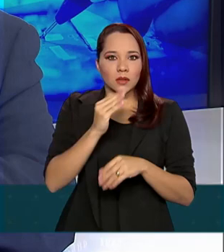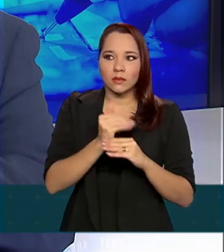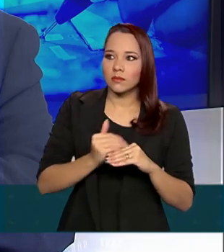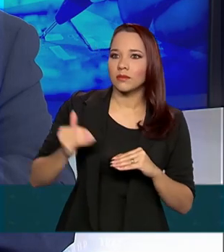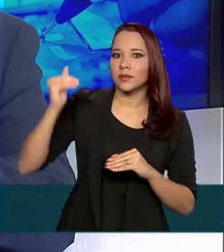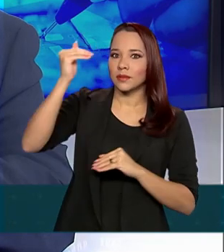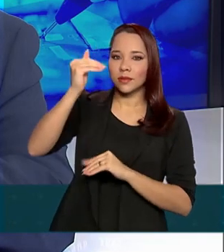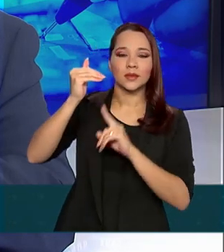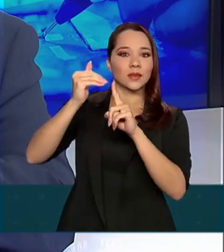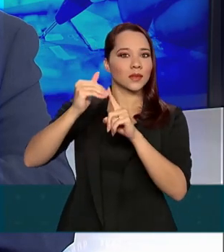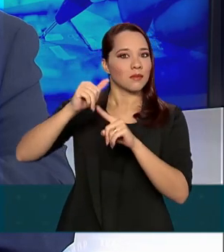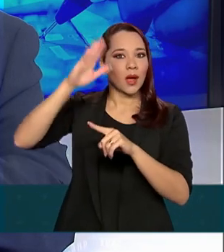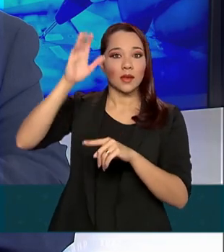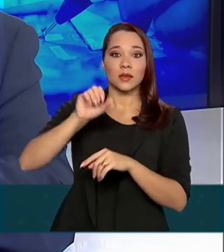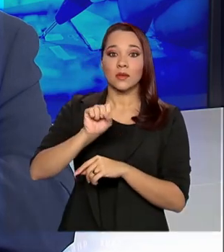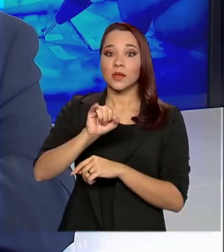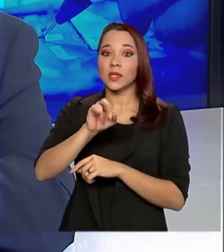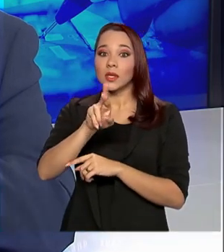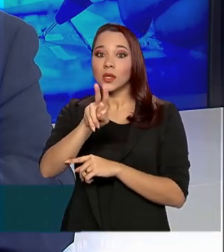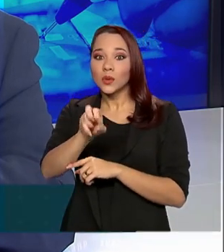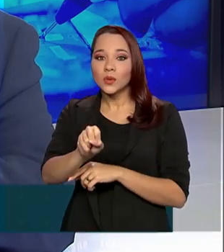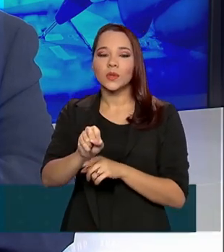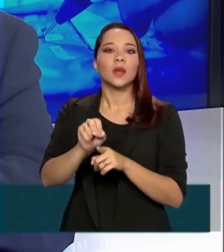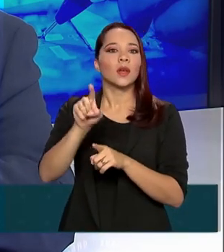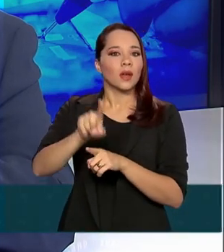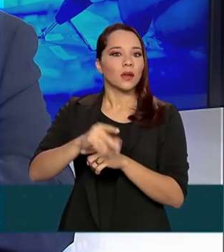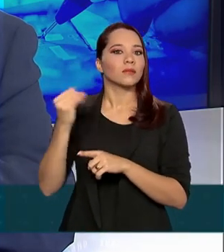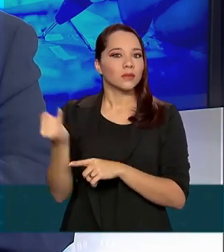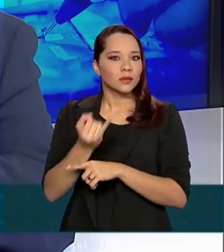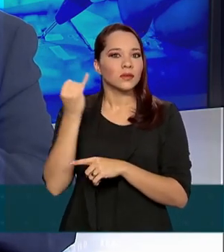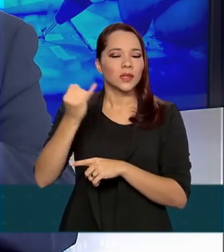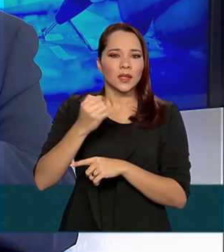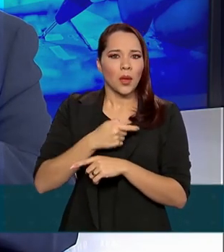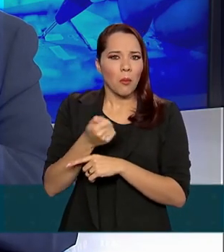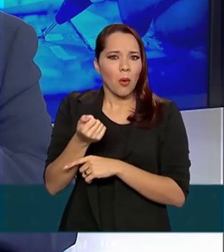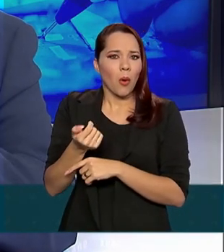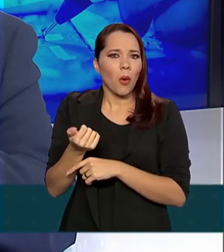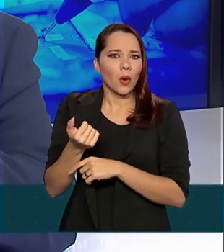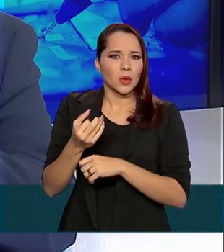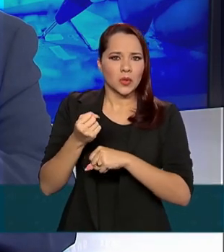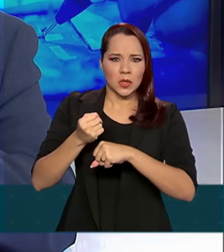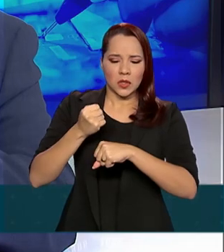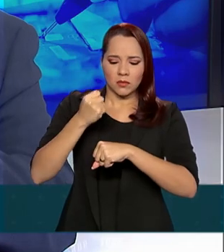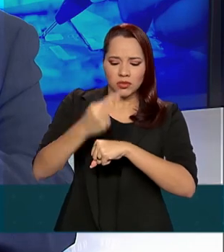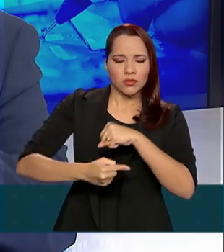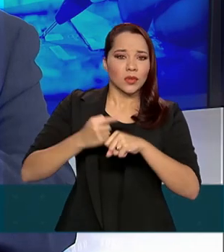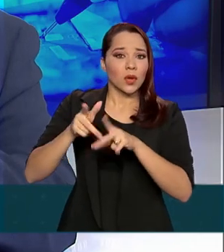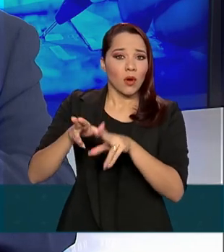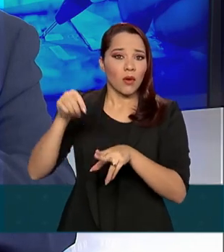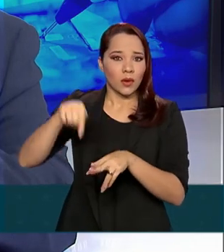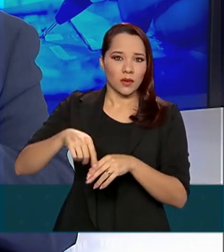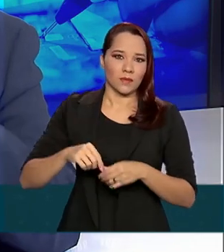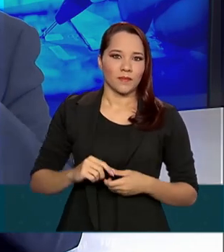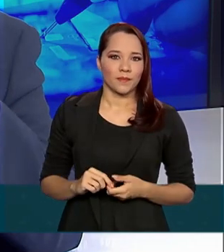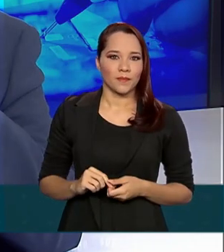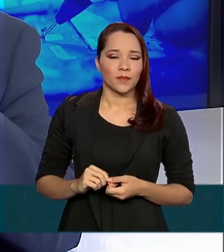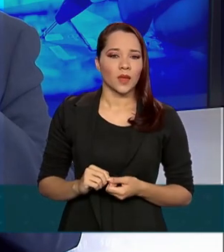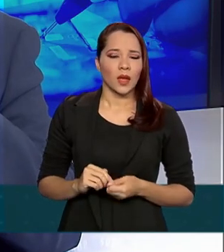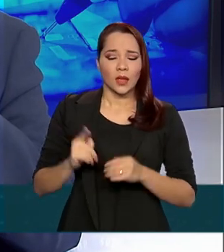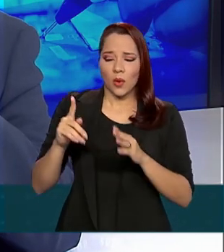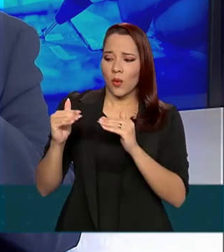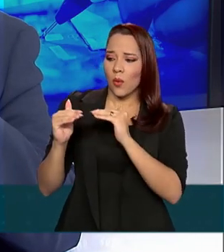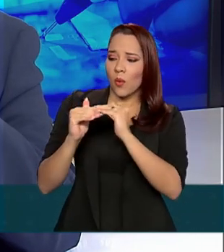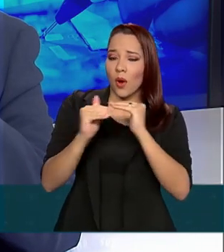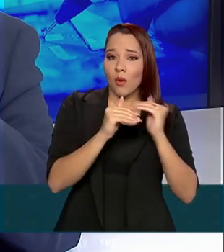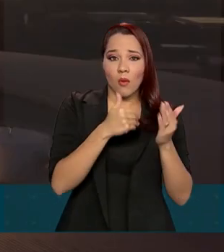internacional, lembrando que o Sirius é de quarta geração, existem muito poucos aceleradores semelhantes ao Sirius, de igual para